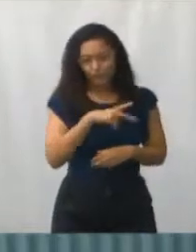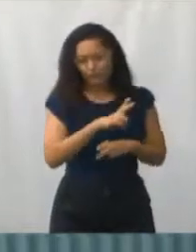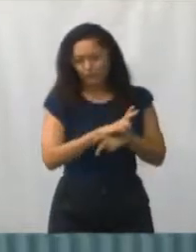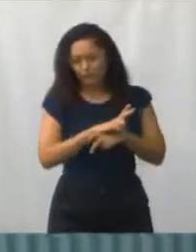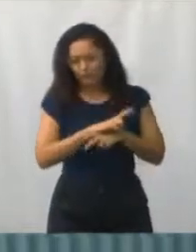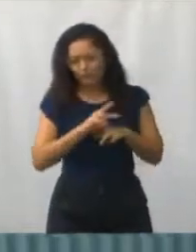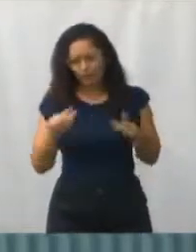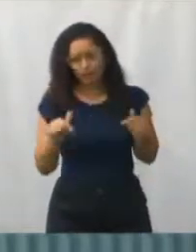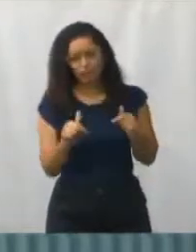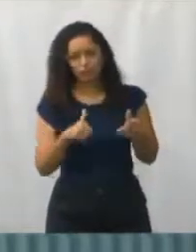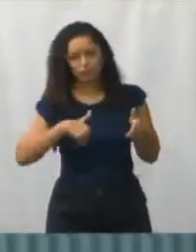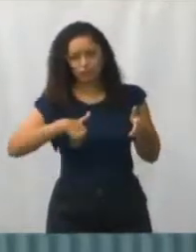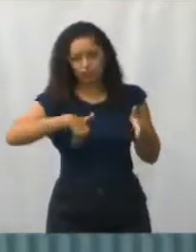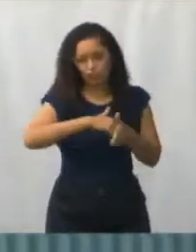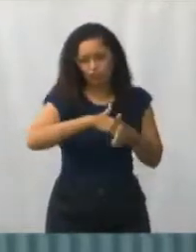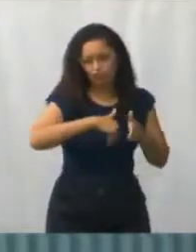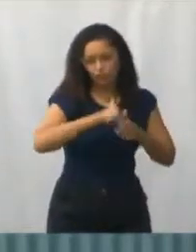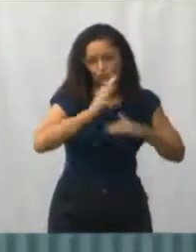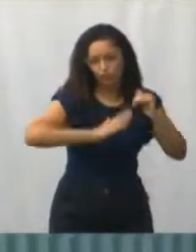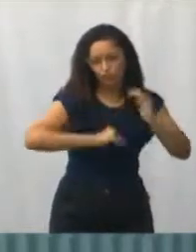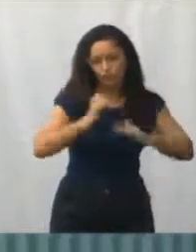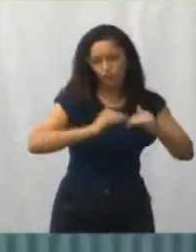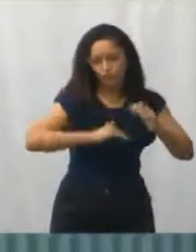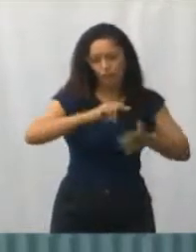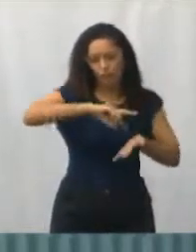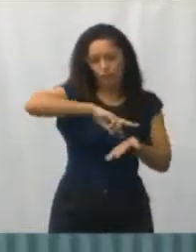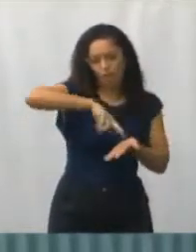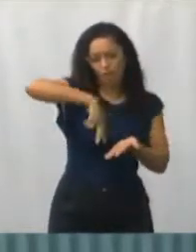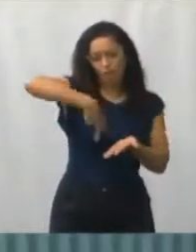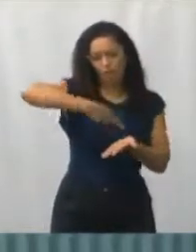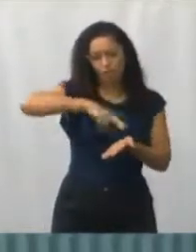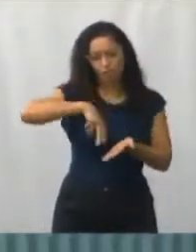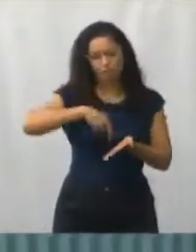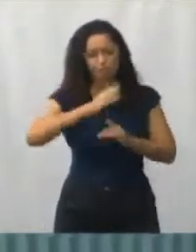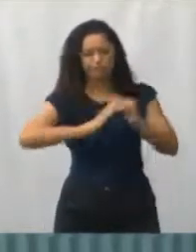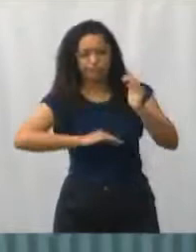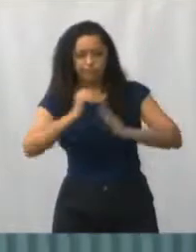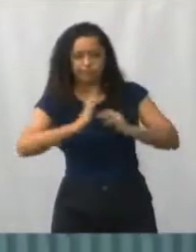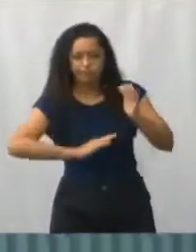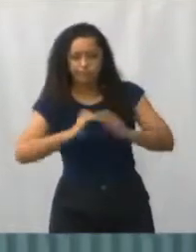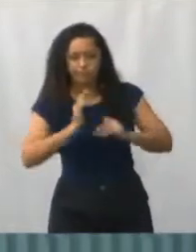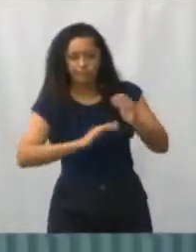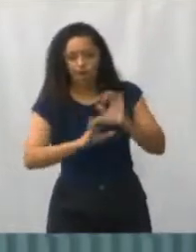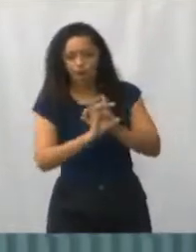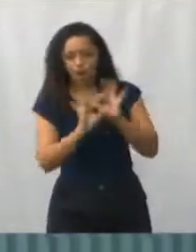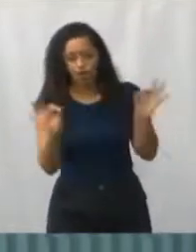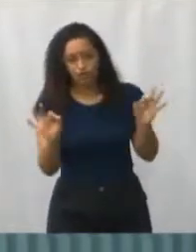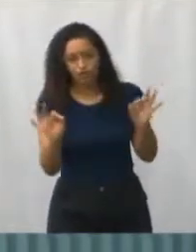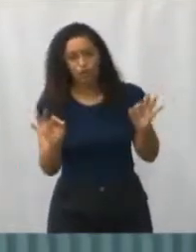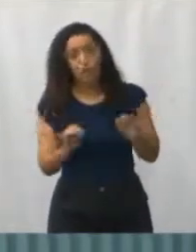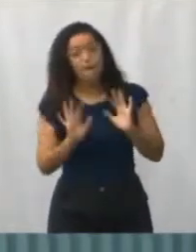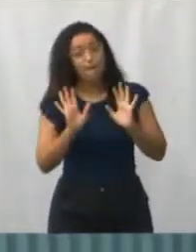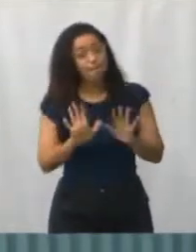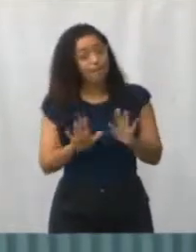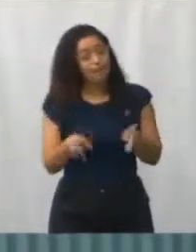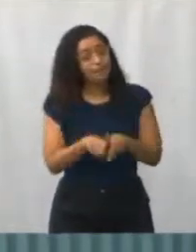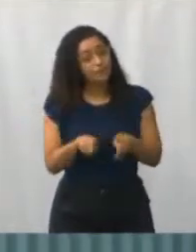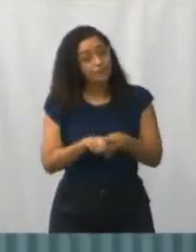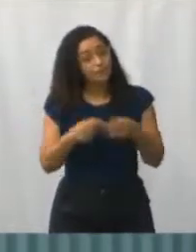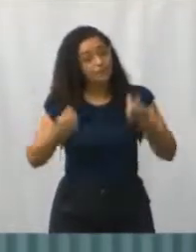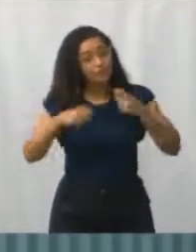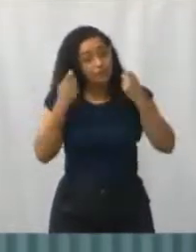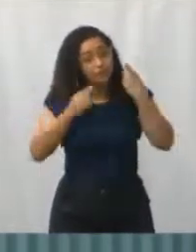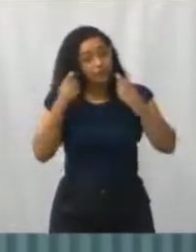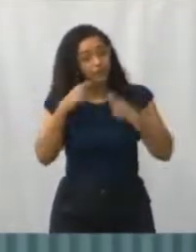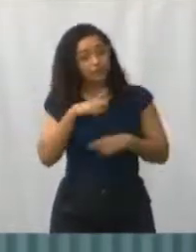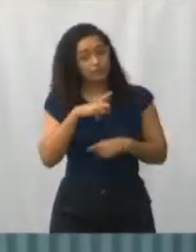momento máximo. Mas, se fizer das pessoas, cidadão, a gente já se sente muito feliz. E é isso que a gente espera, é